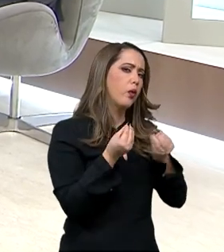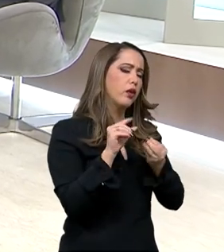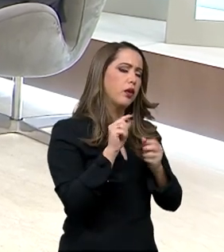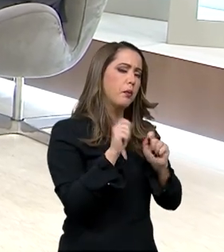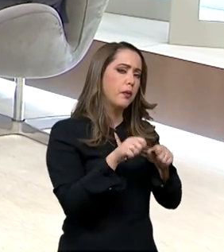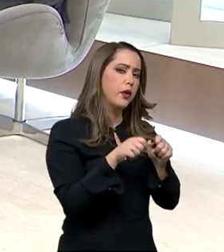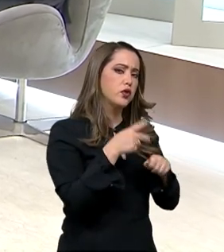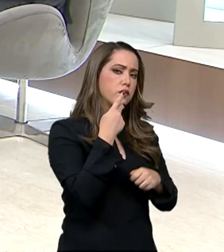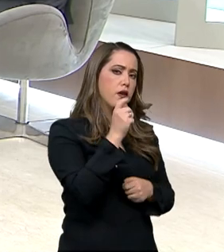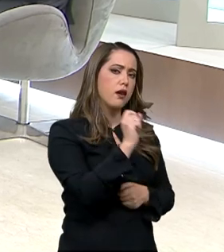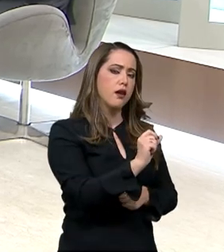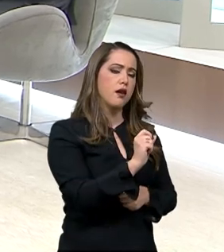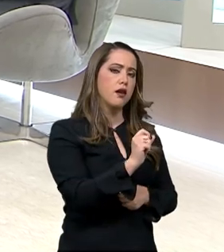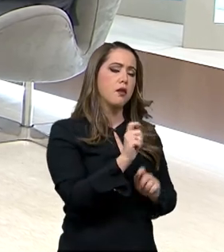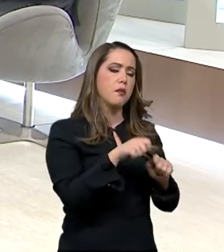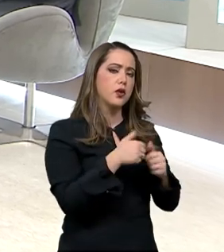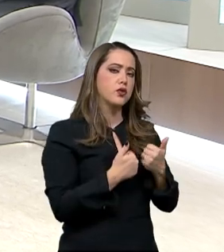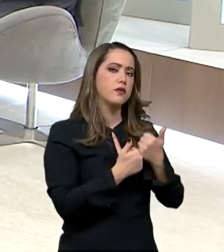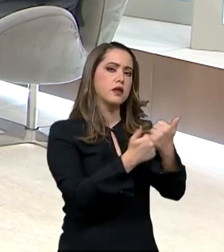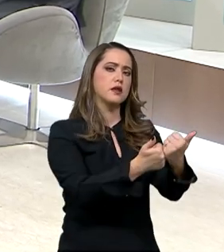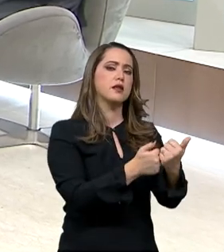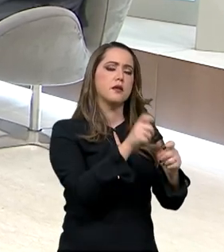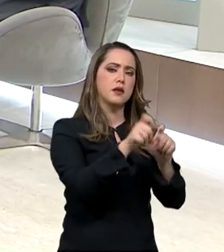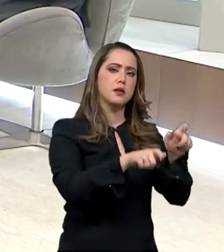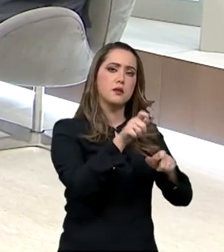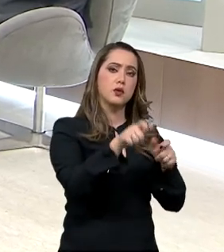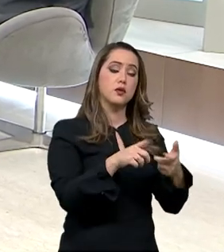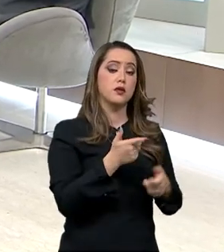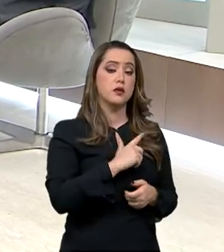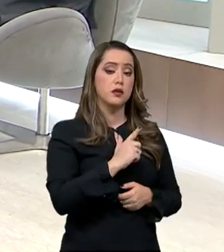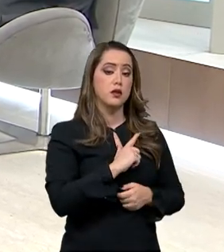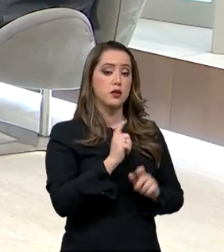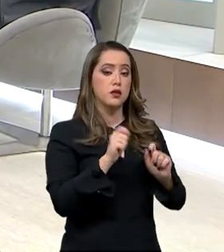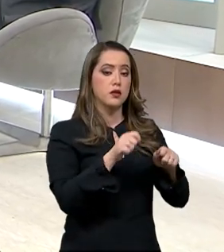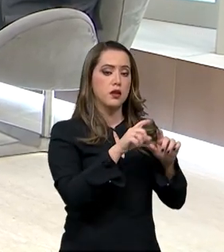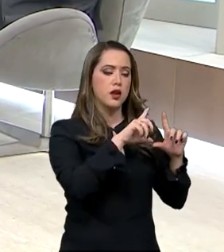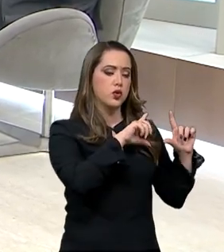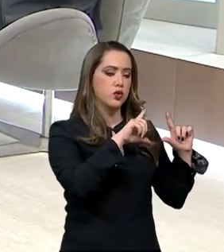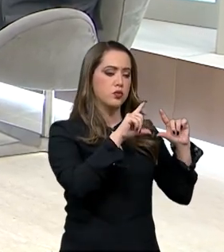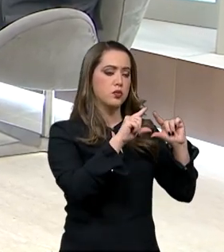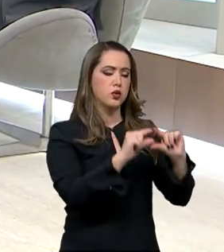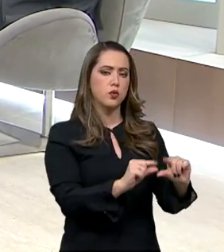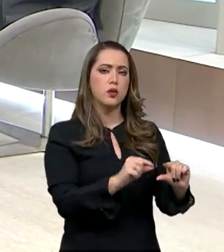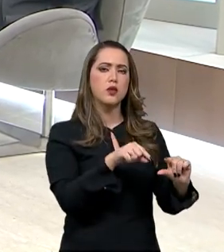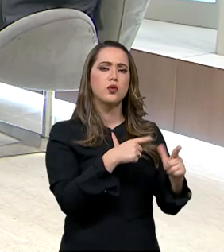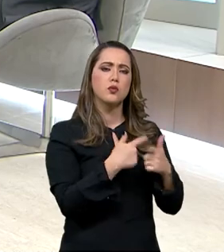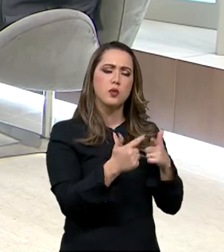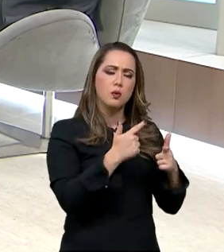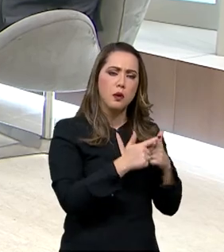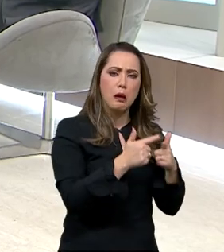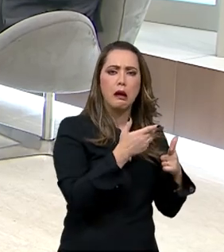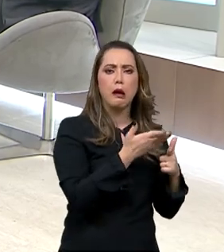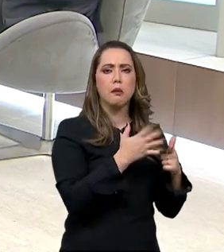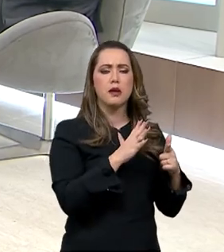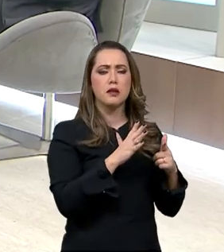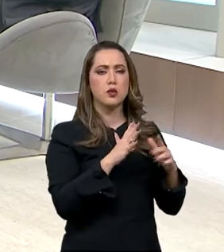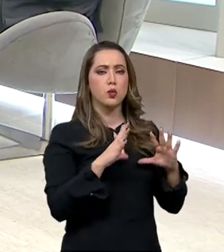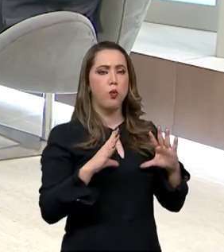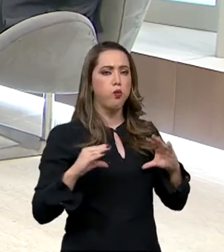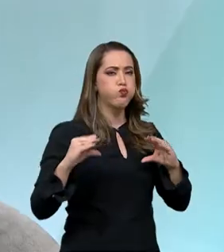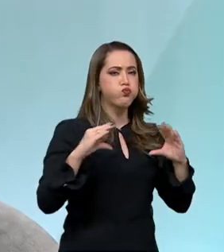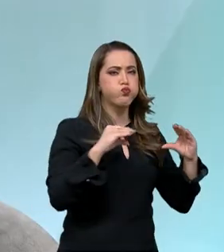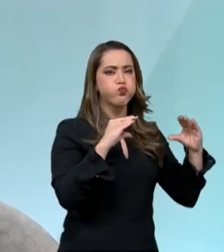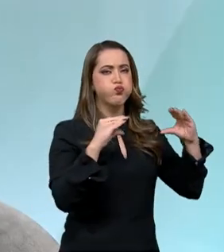que a Embrapa pode oferecer para os produtores rurais, de forma a mitigar os impactos do aquecimento global.